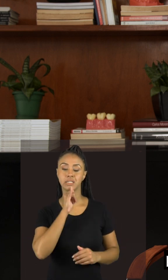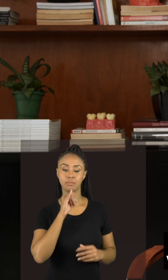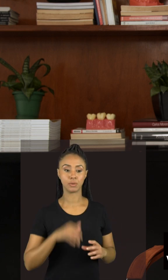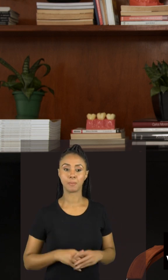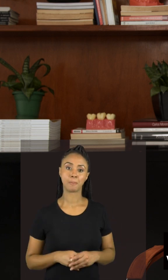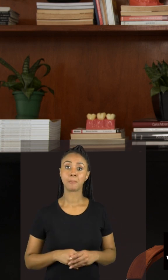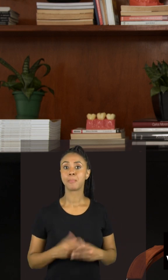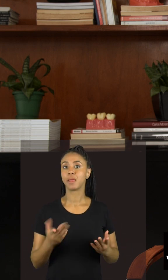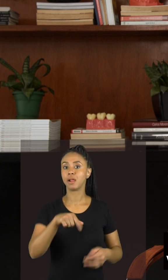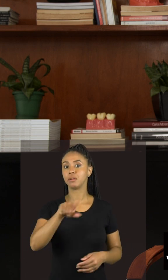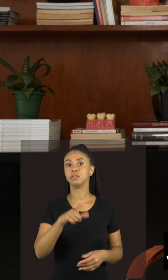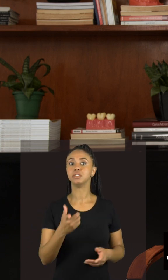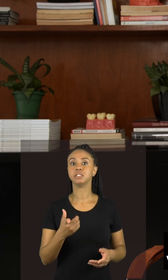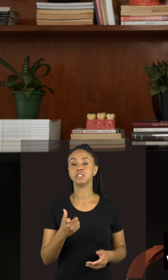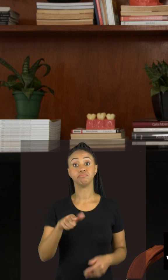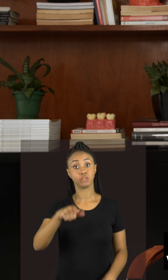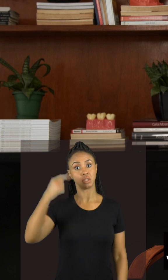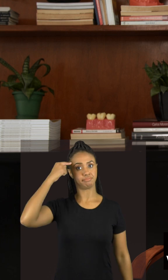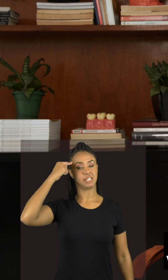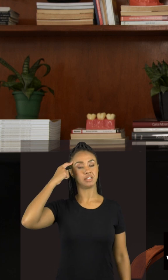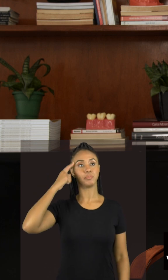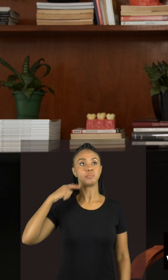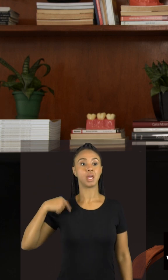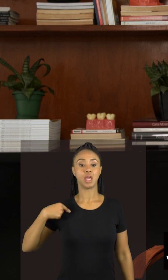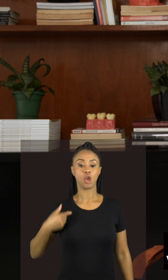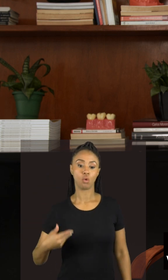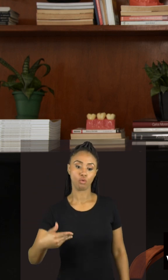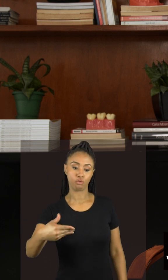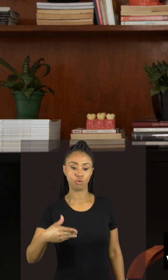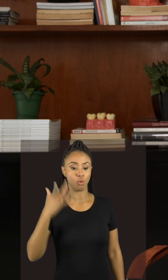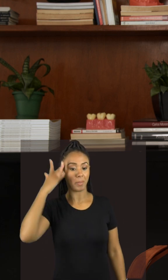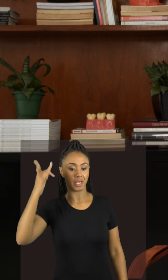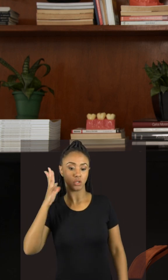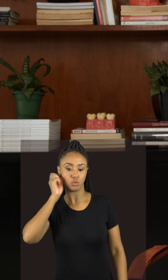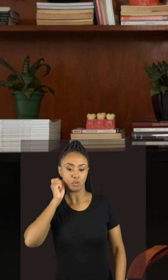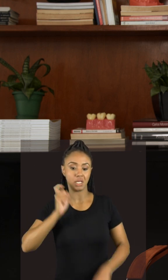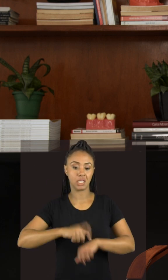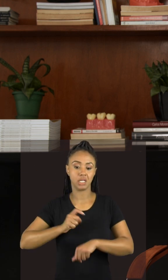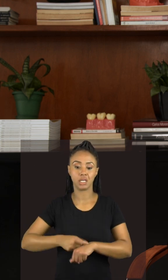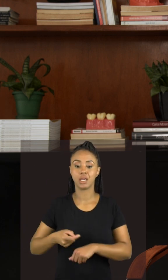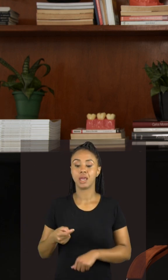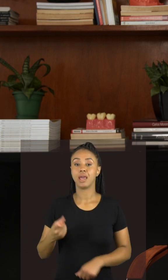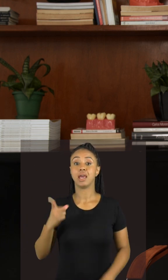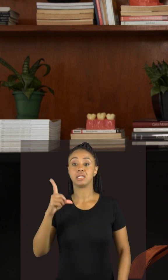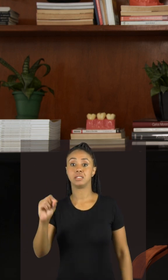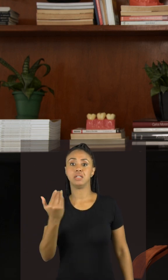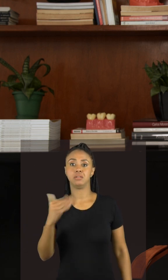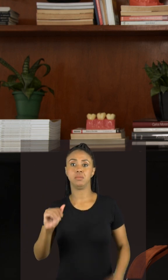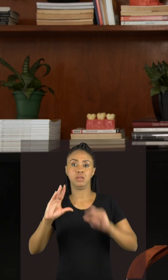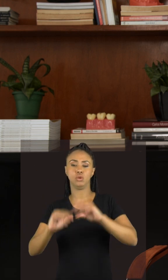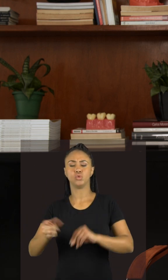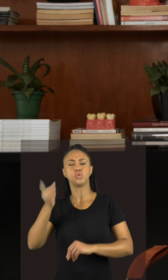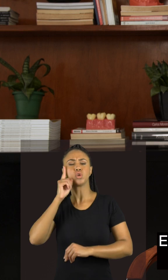coloque na cabeça que você vai dormir a partir de amanhã sempre às 22h30 todas